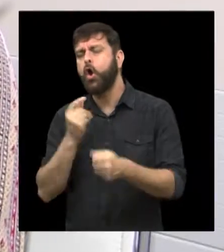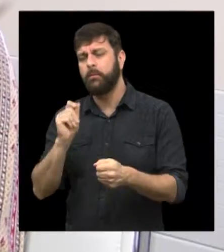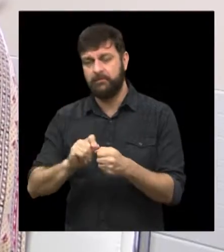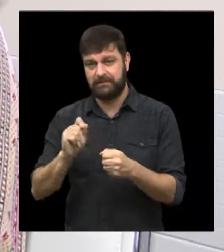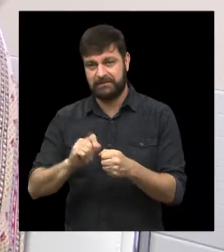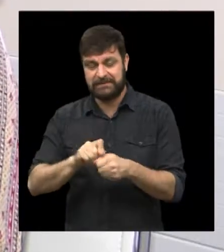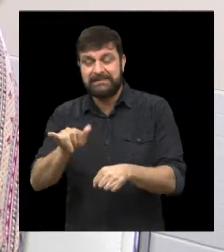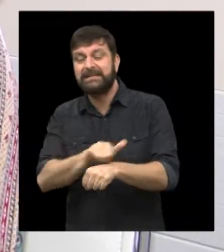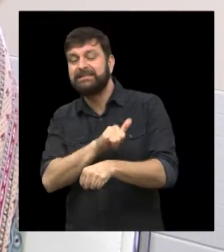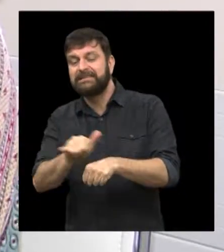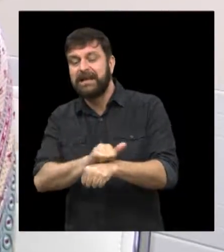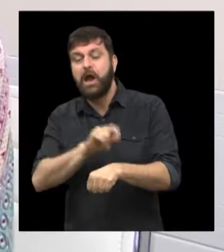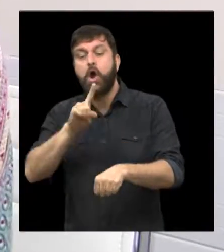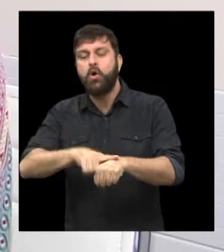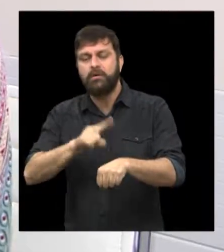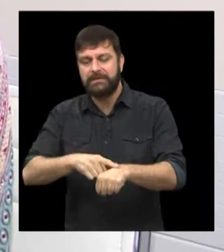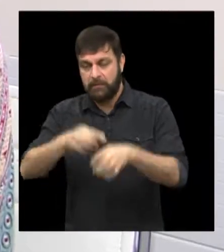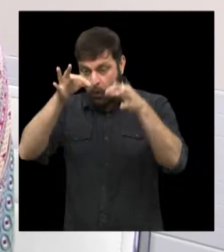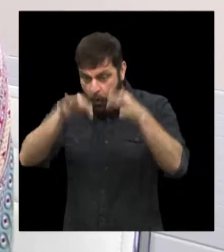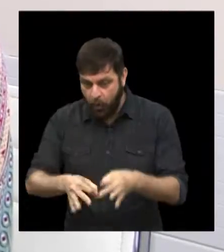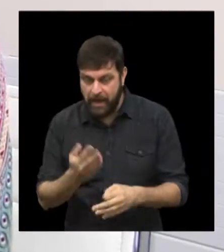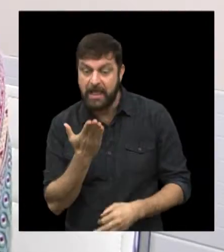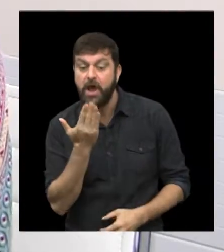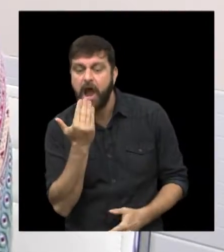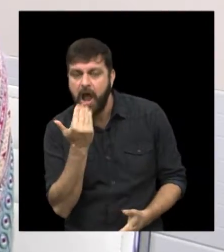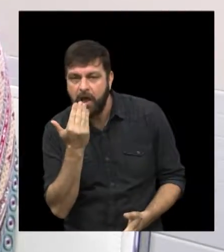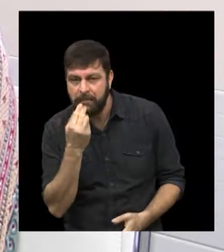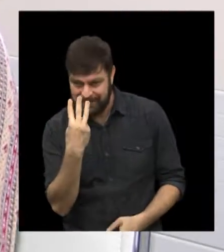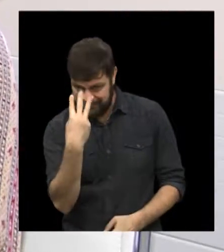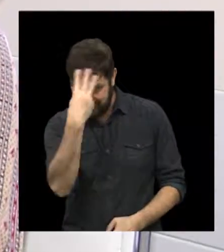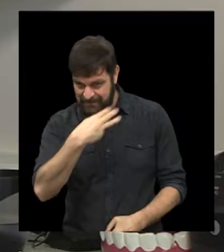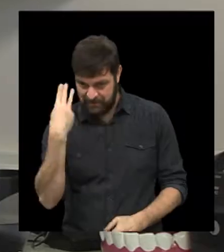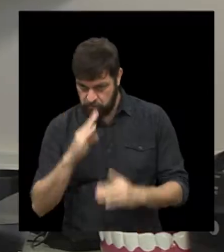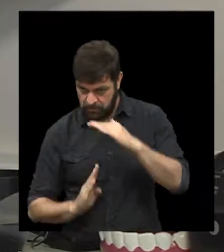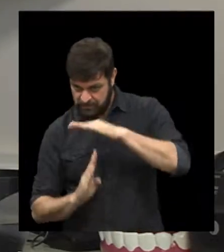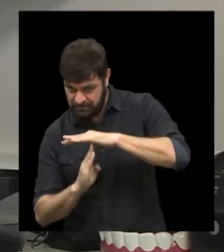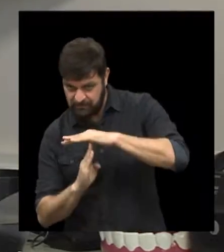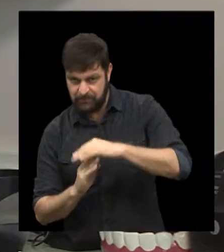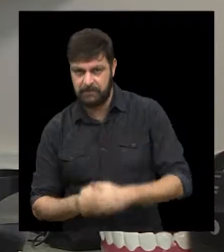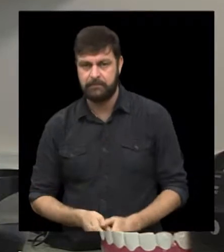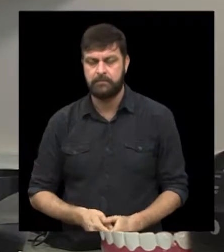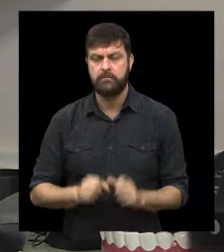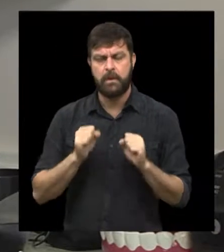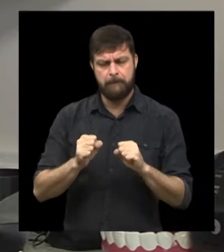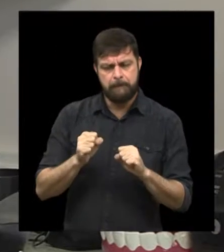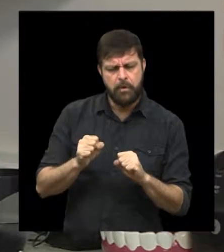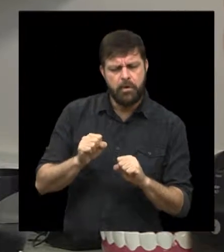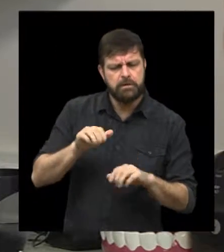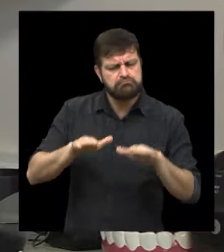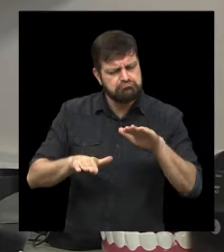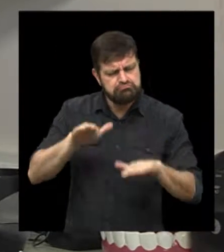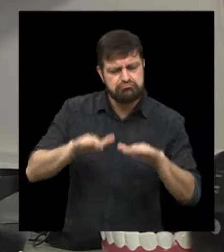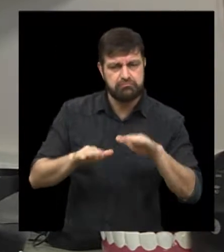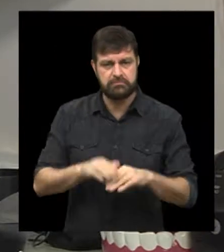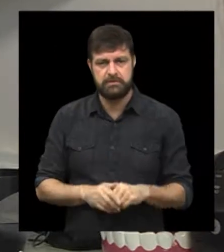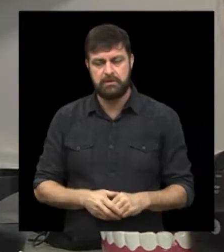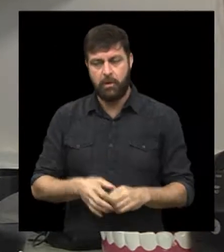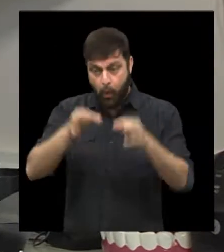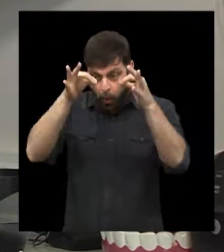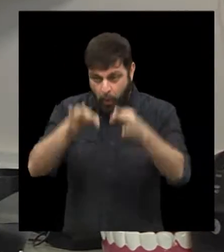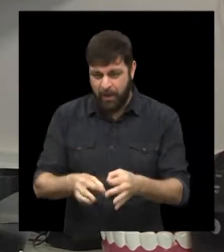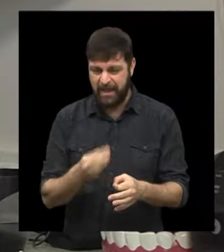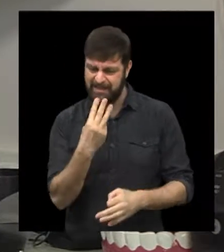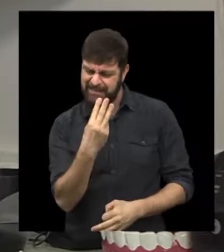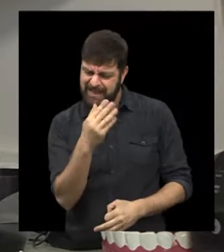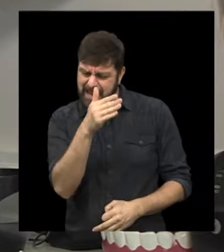qual seria o tempo ideal entre uma alimentação e outra? Três horas? É, exatamente. Pode variar um pouquinho, mas o ideal seria entre